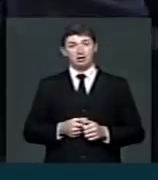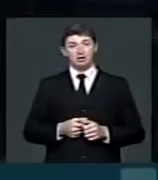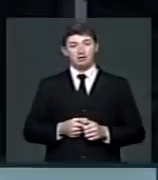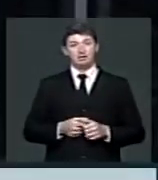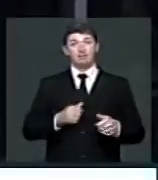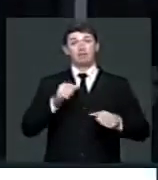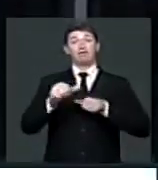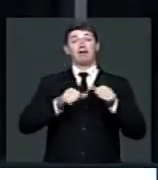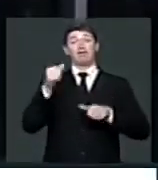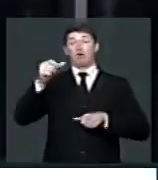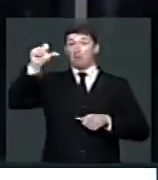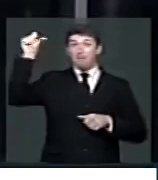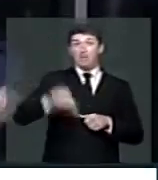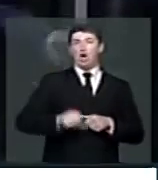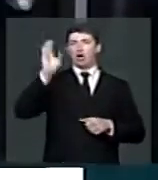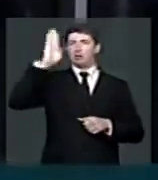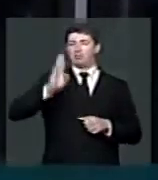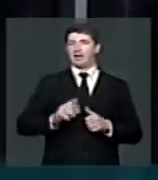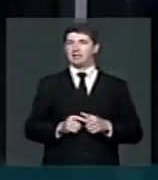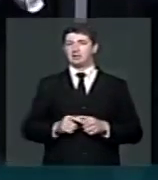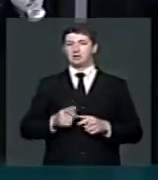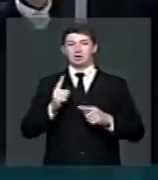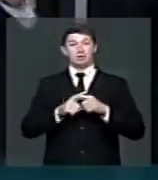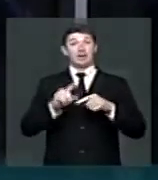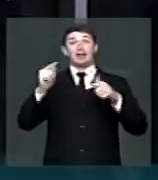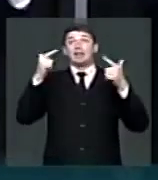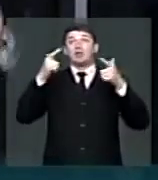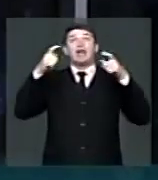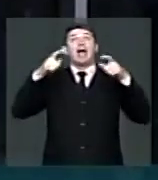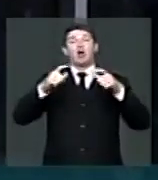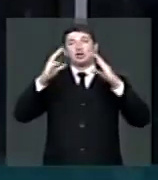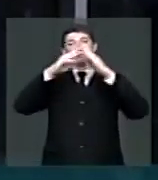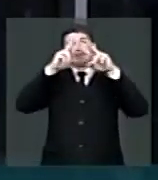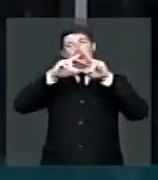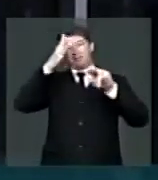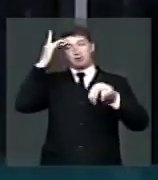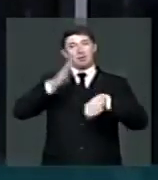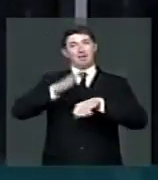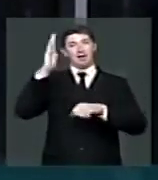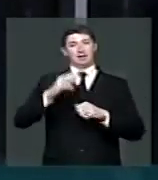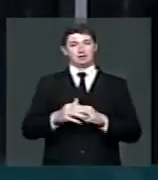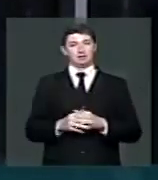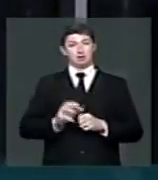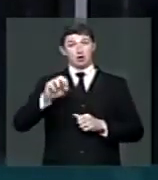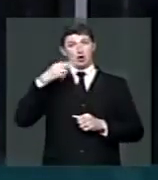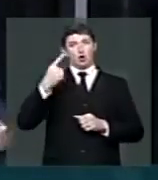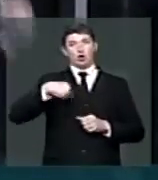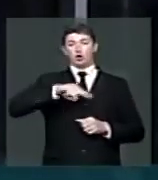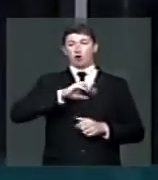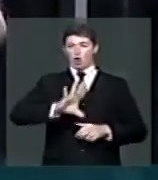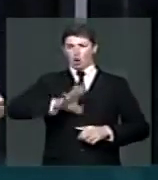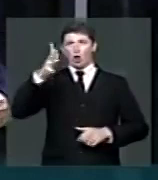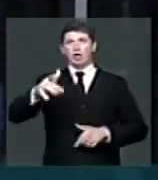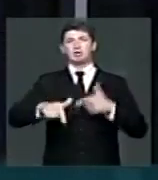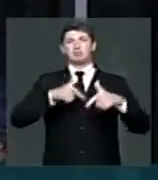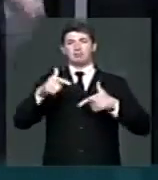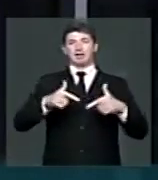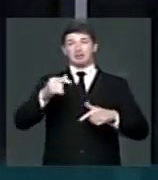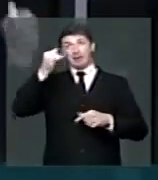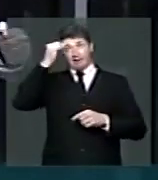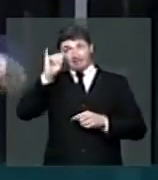virar um caos total neste Brasil, porque não tem mais cadeia para tanta gente. Ou nós temos coragem de trabalhar para prevenção,